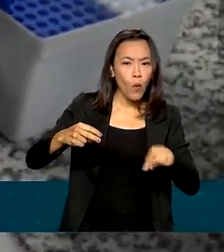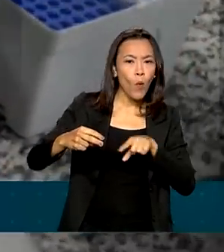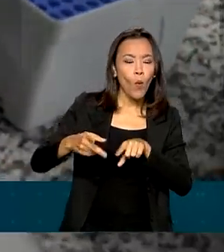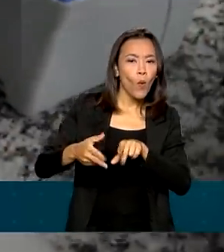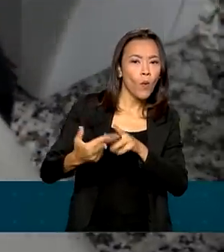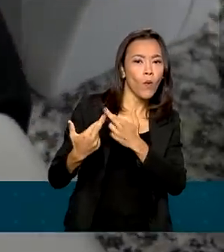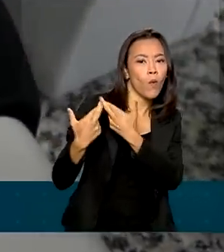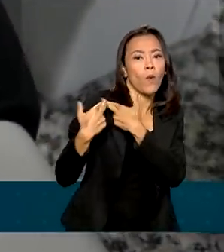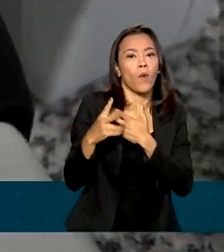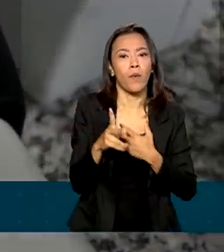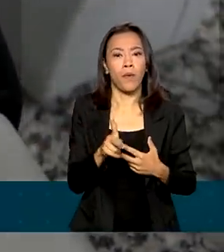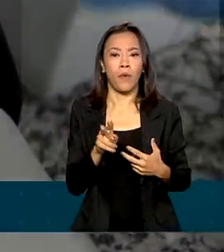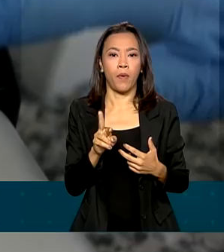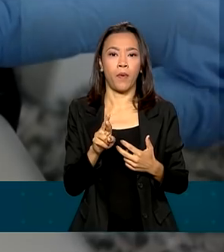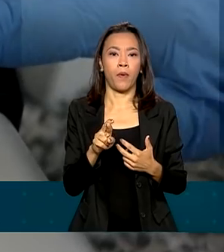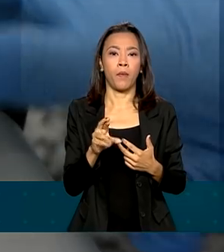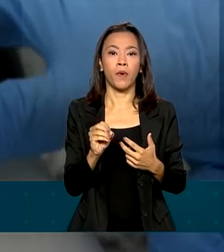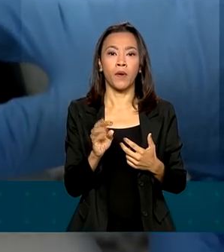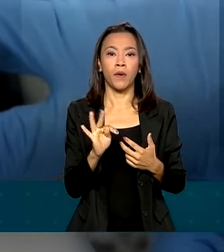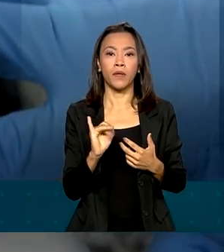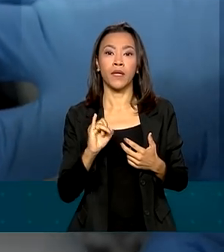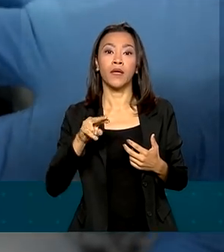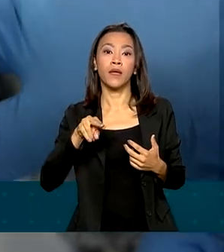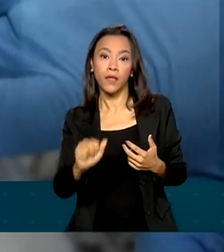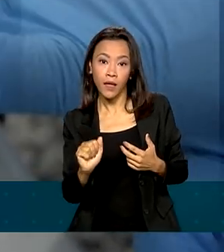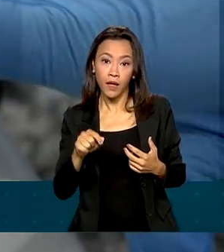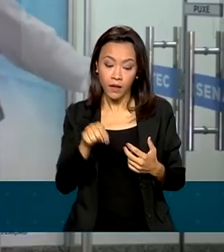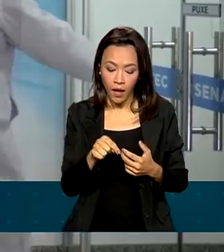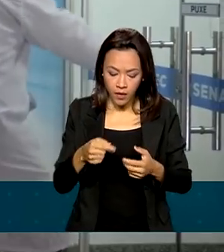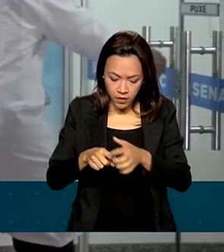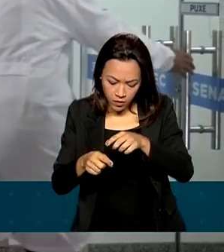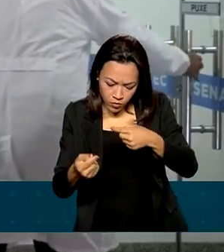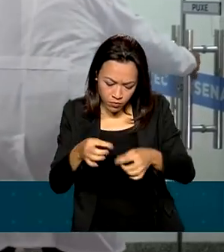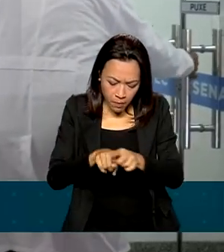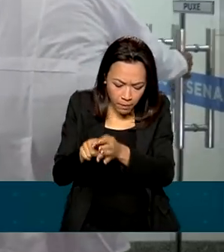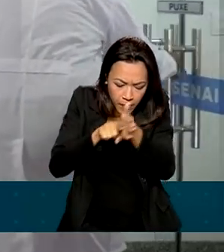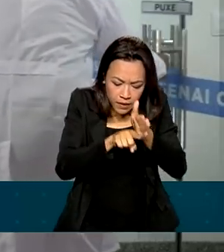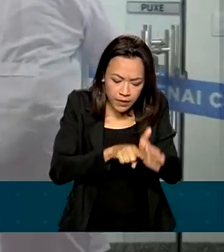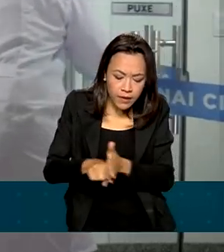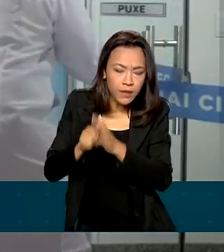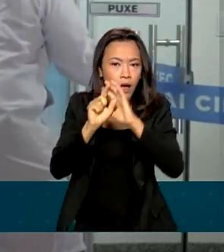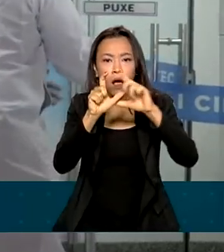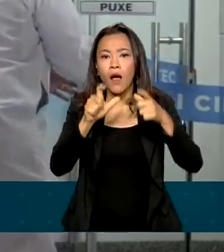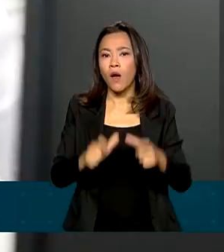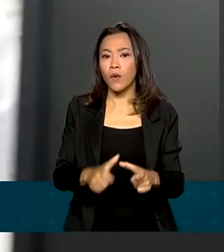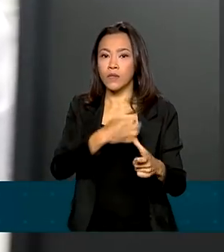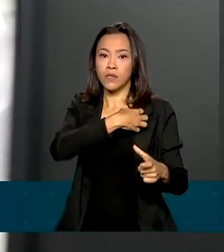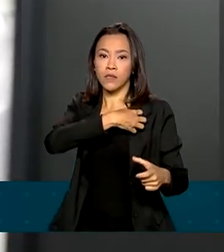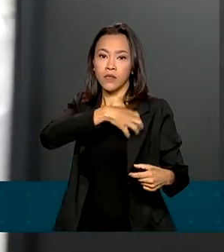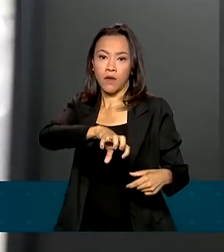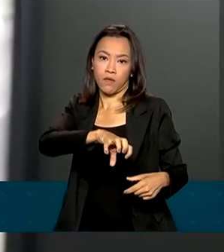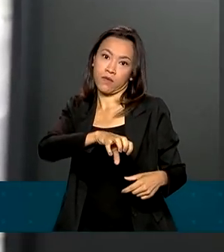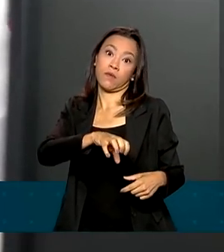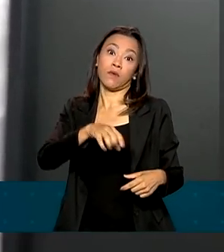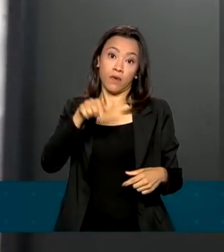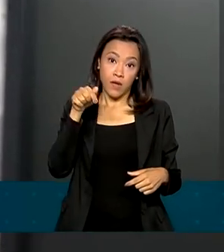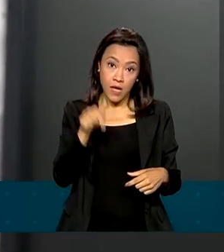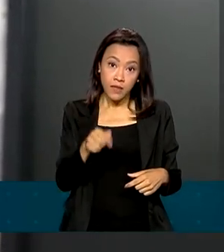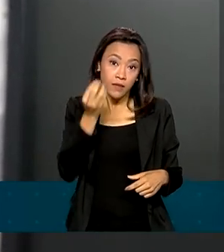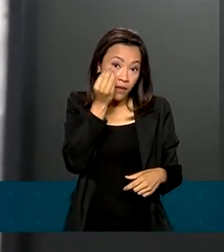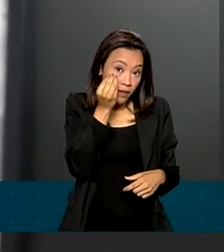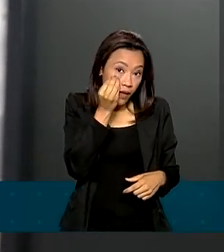células do corpo. O imunizante está em desenvolvimento em Salvador, na Bahia. Os testes para a